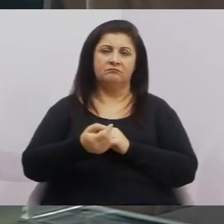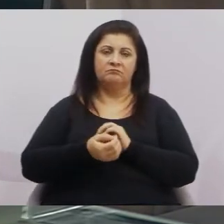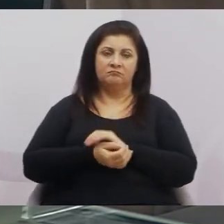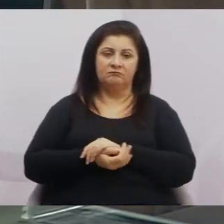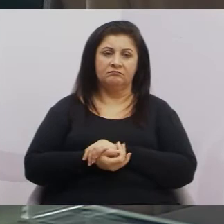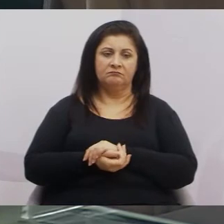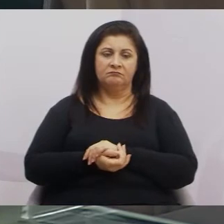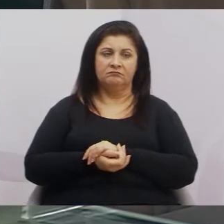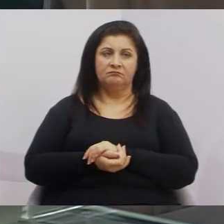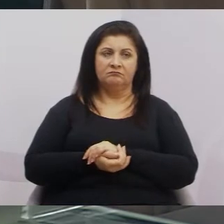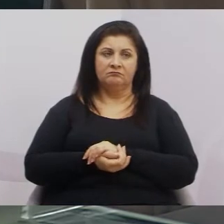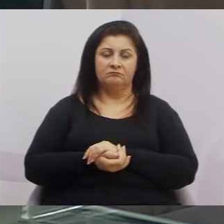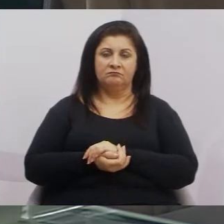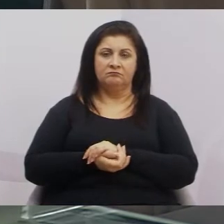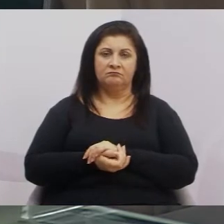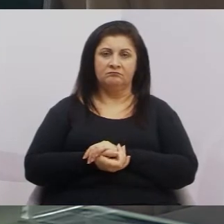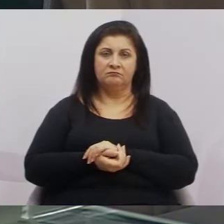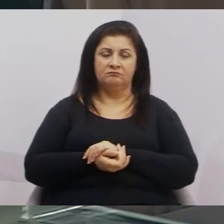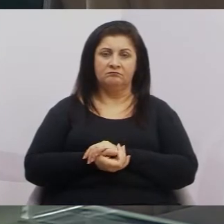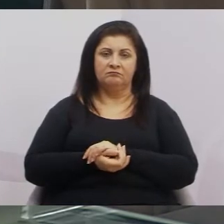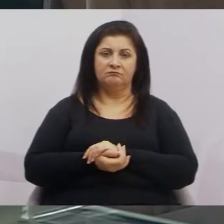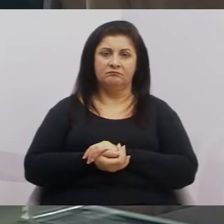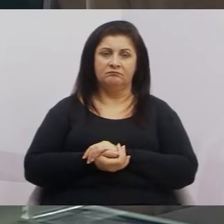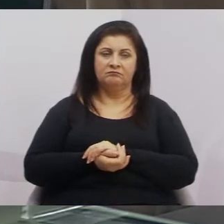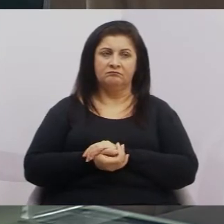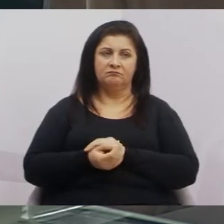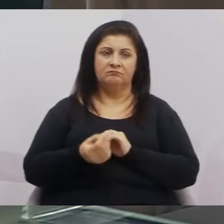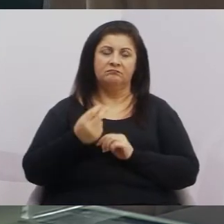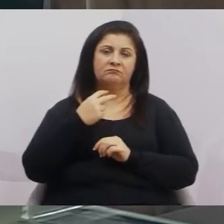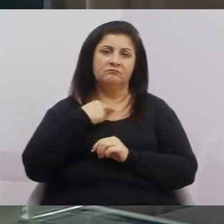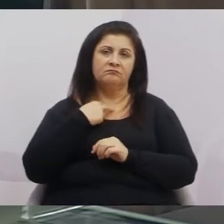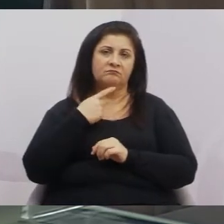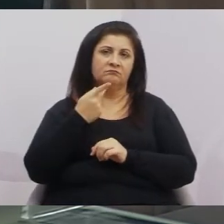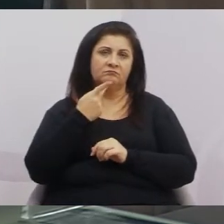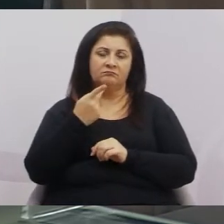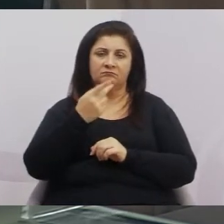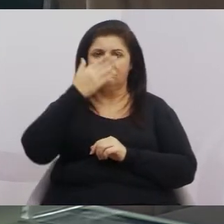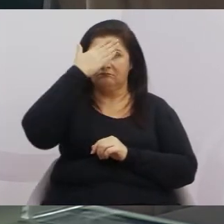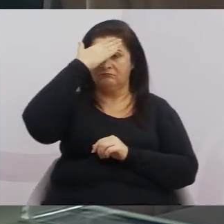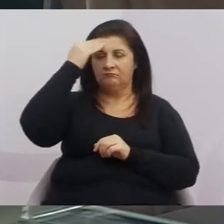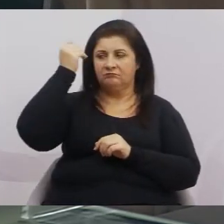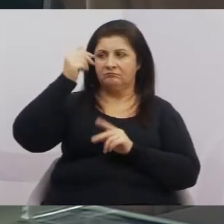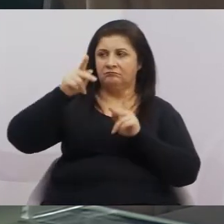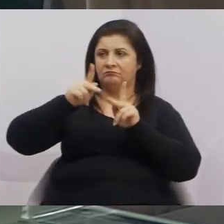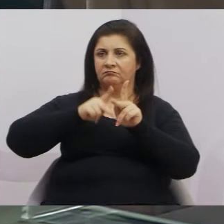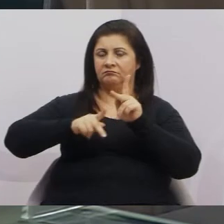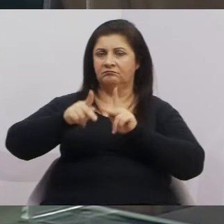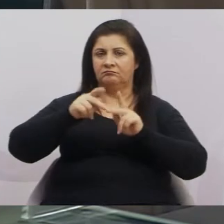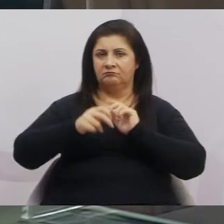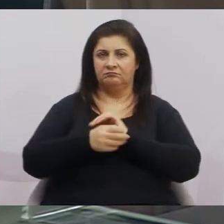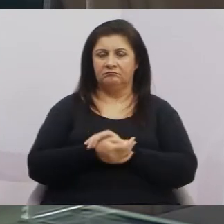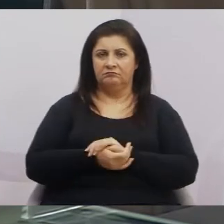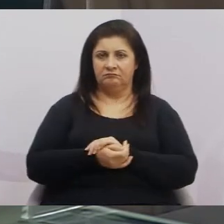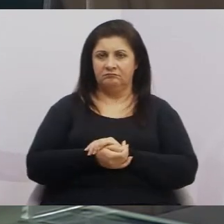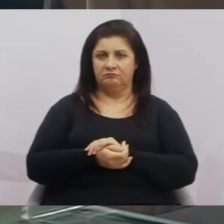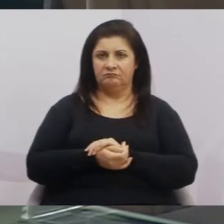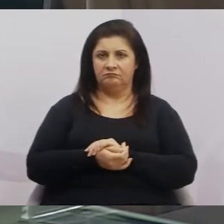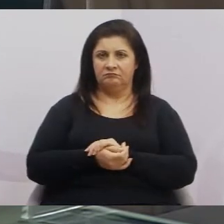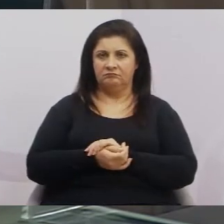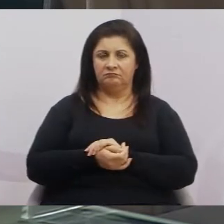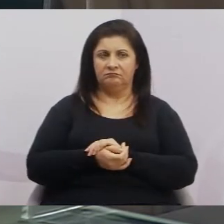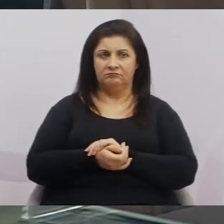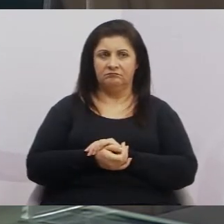Entendeu? Então, não podemos falar que nós vamos esquecer da população, deixar de trabalhar pela